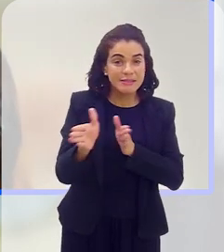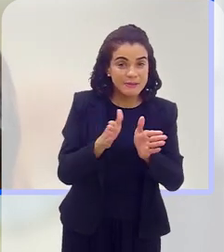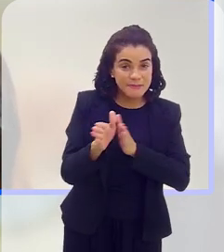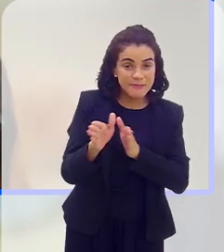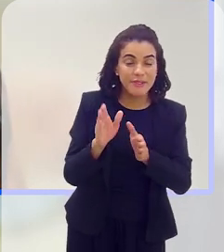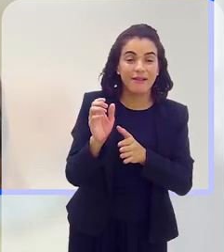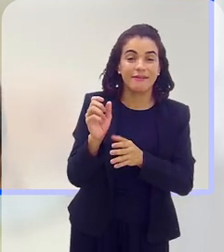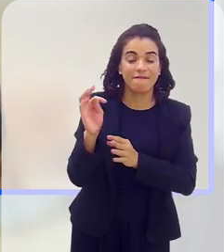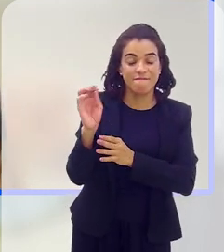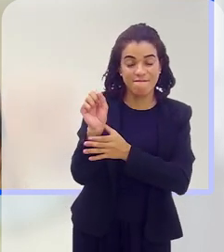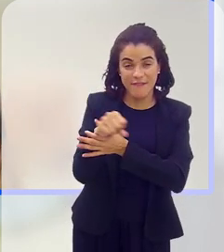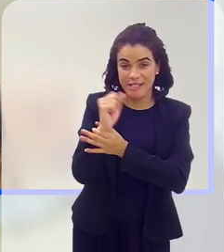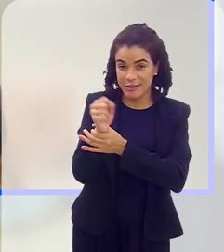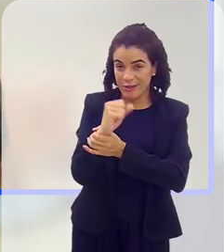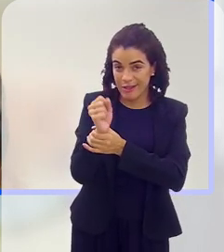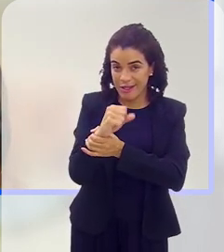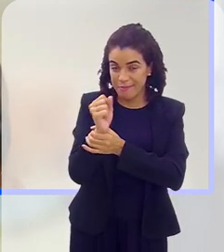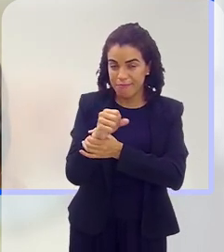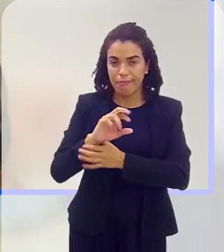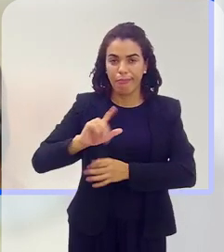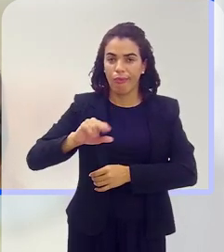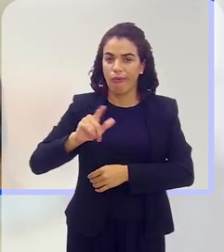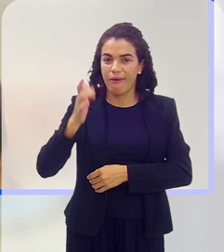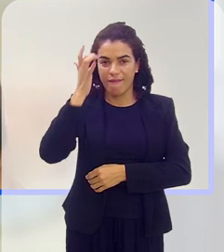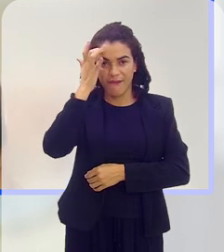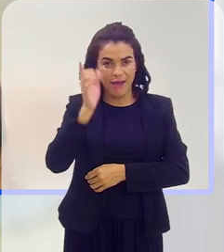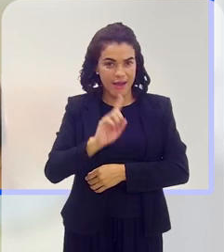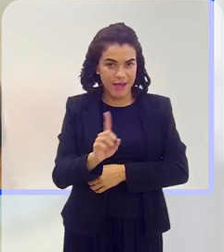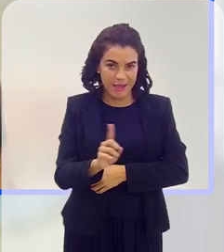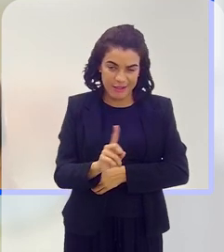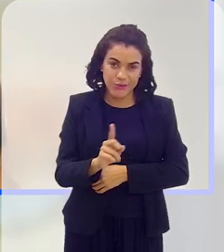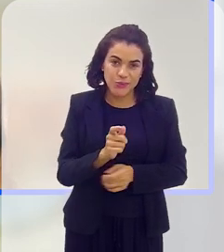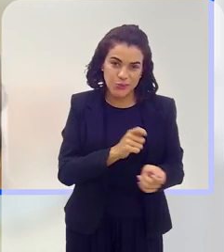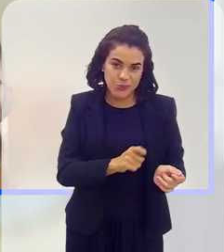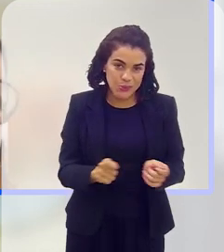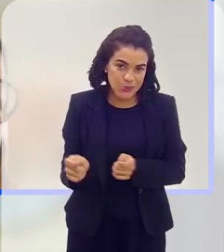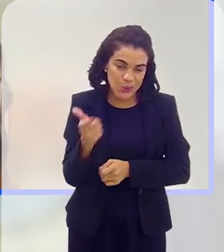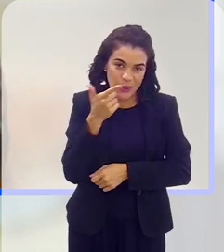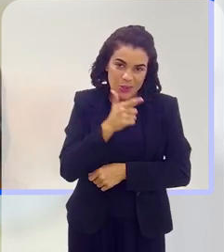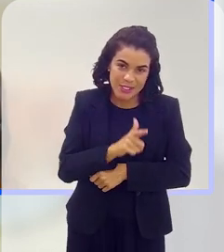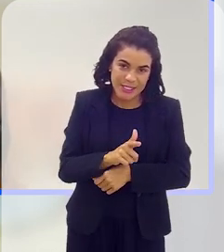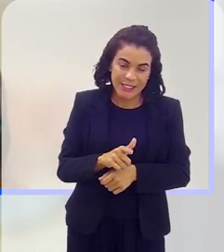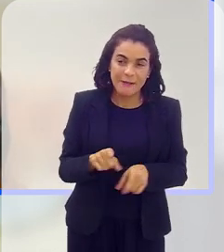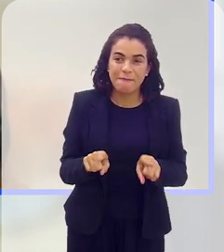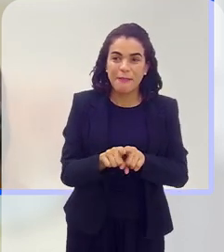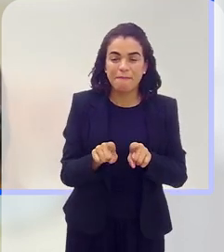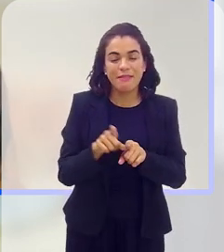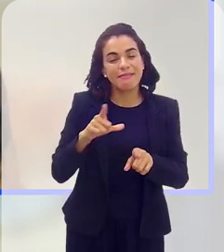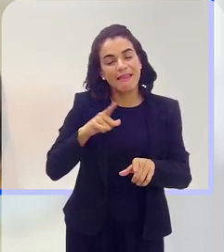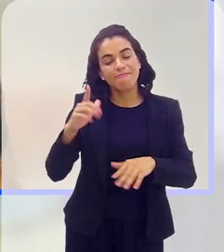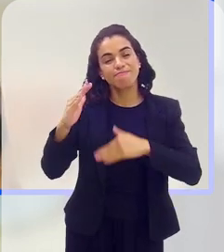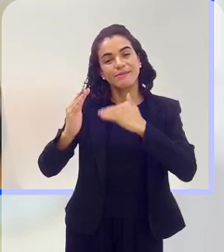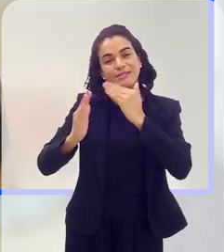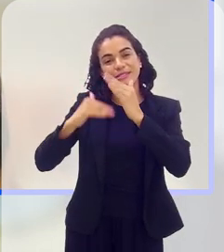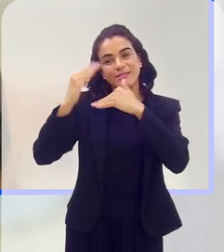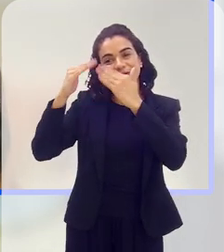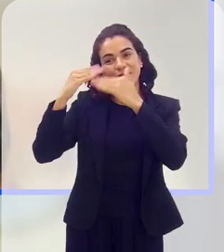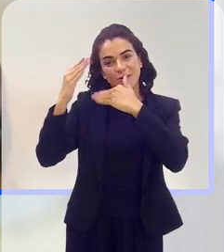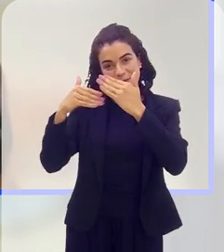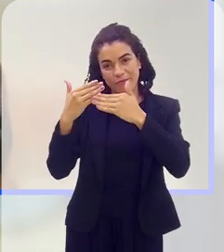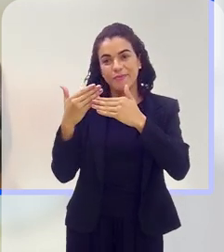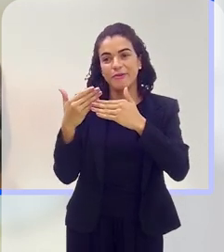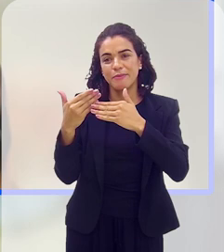fisioterapia, que a gente sabe que também não é, não é tão fácil, tão corriqueiro, né, e que tem aí o desenvolvimento